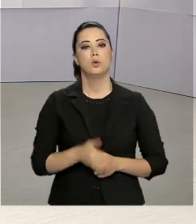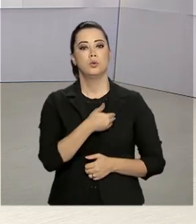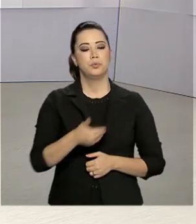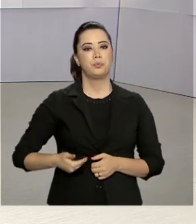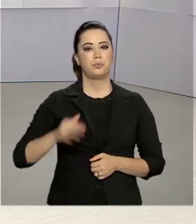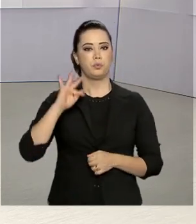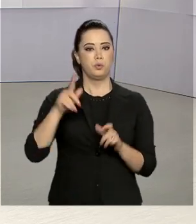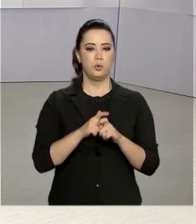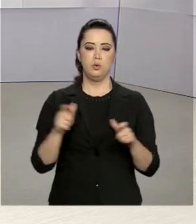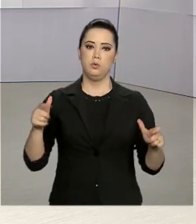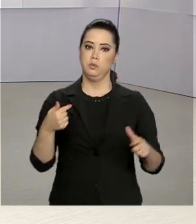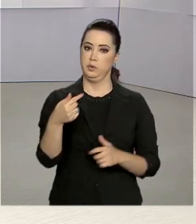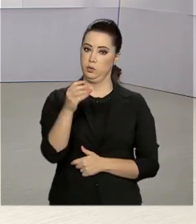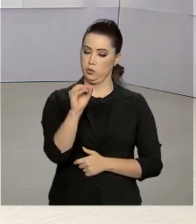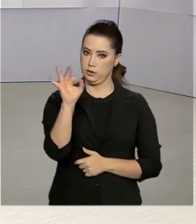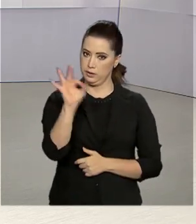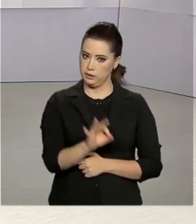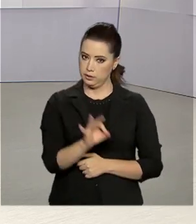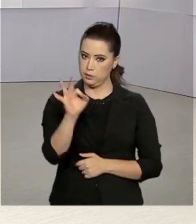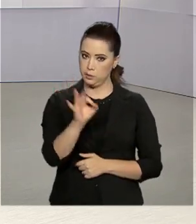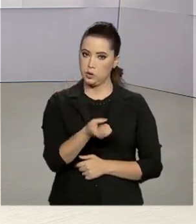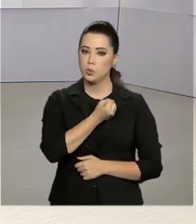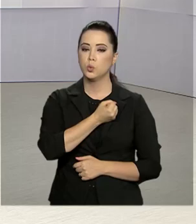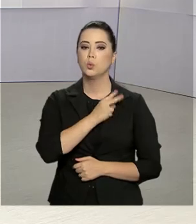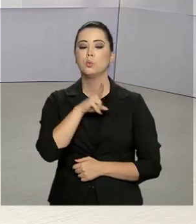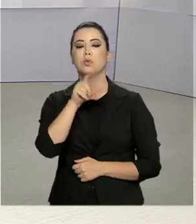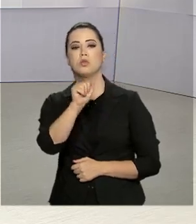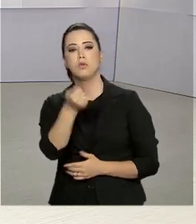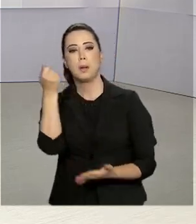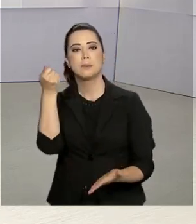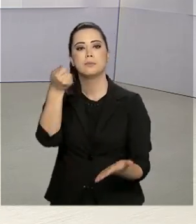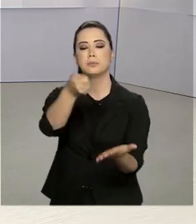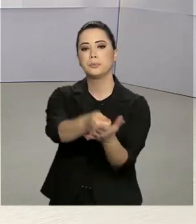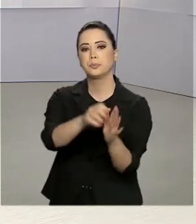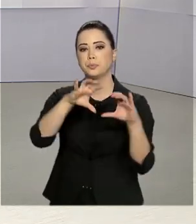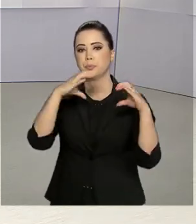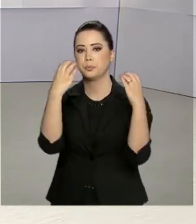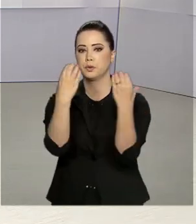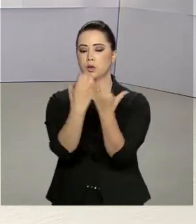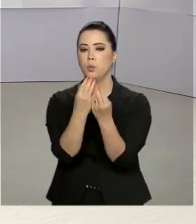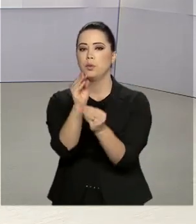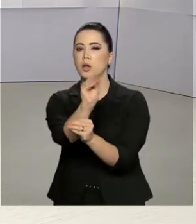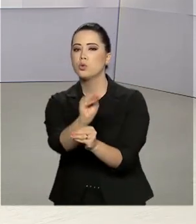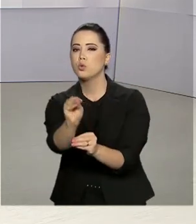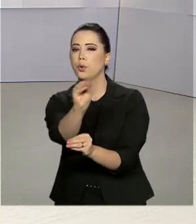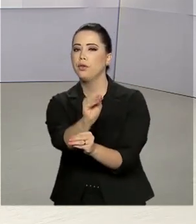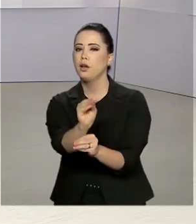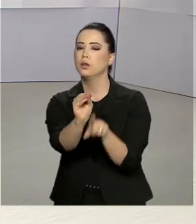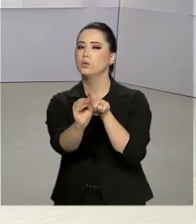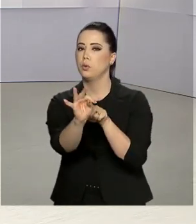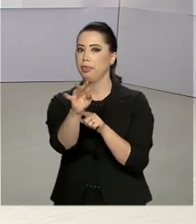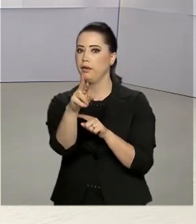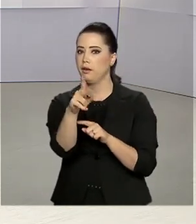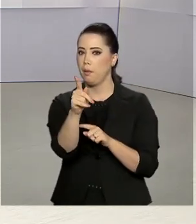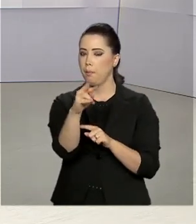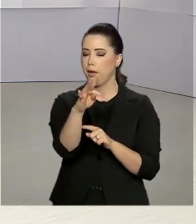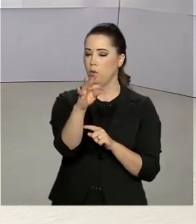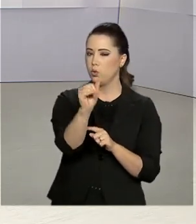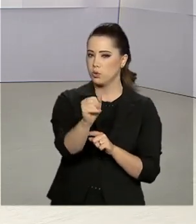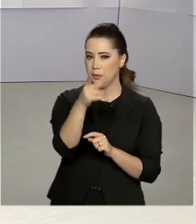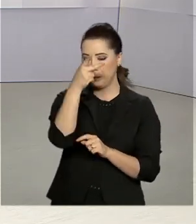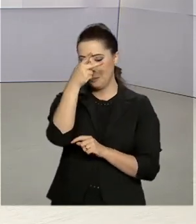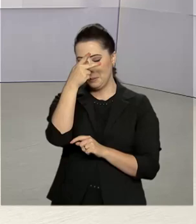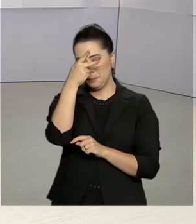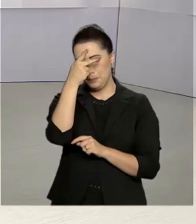ampliou em mais de 70% o número de vagas custeadas para as comunidades terapêuticas de acolhimento a pessoas